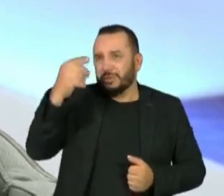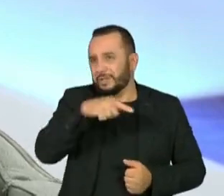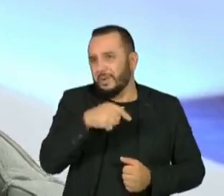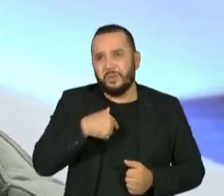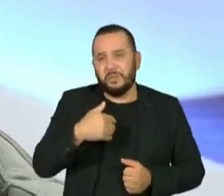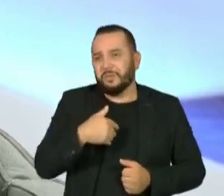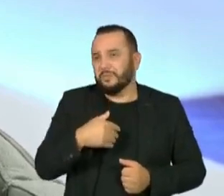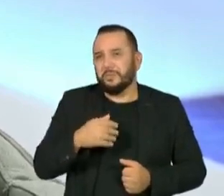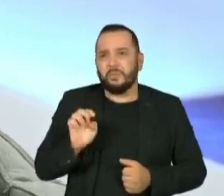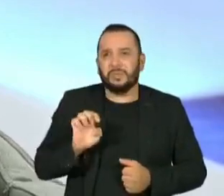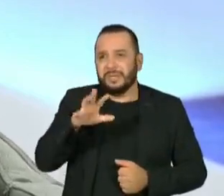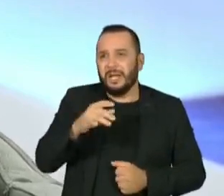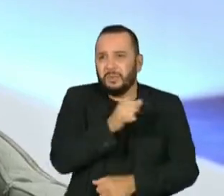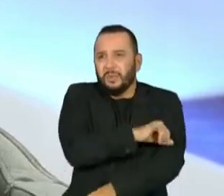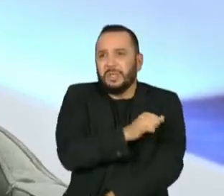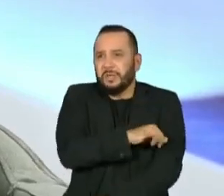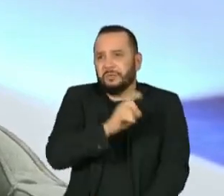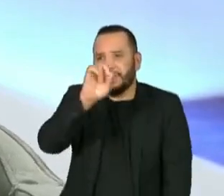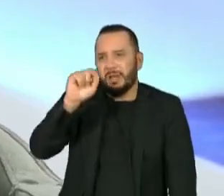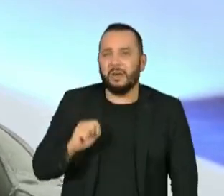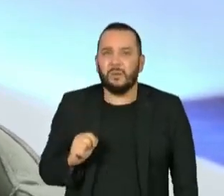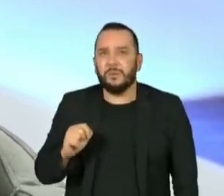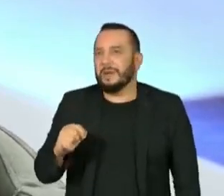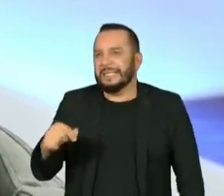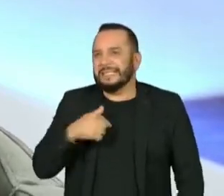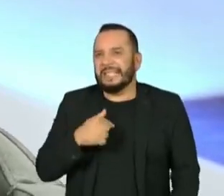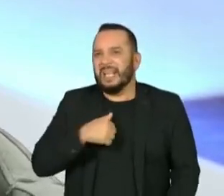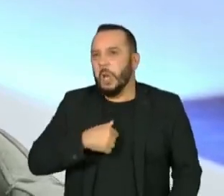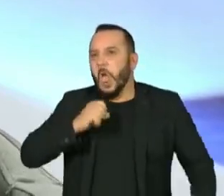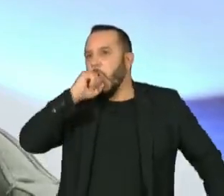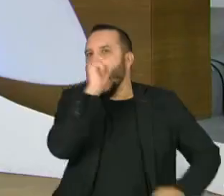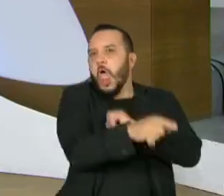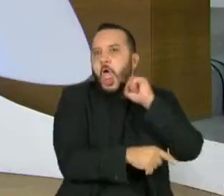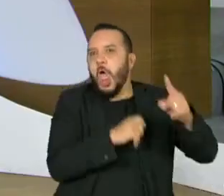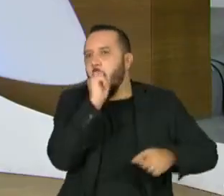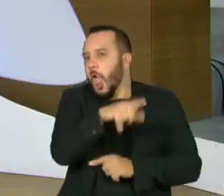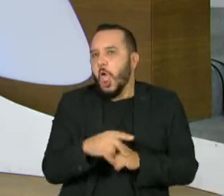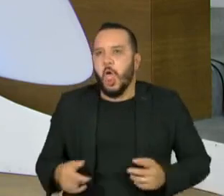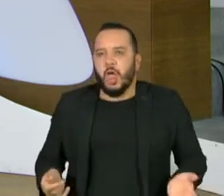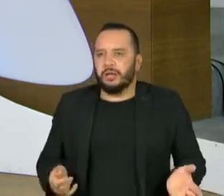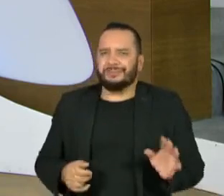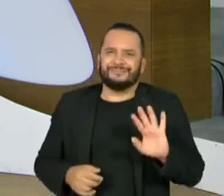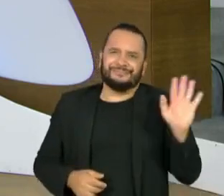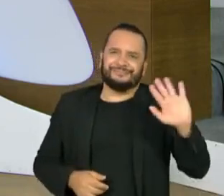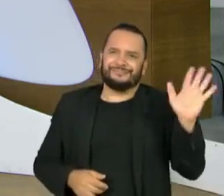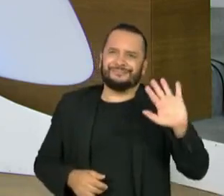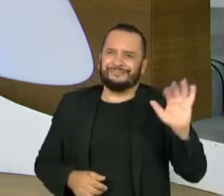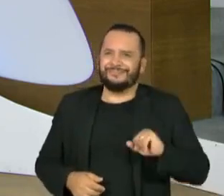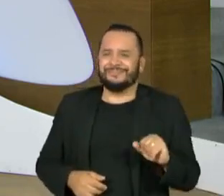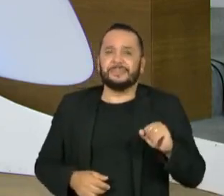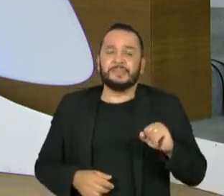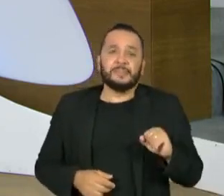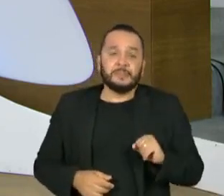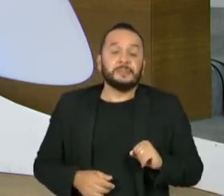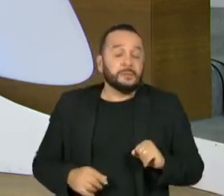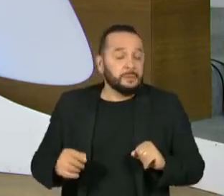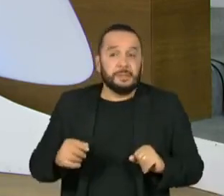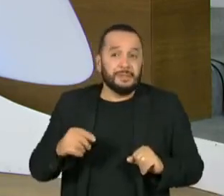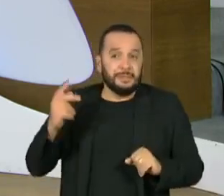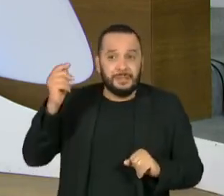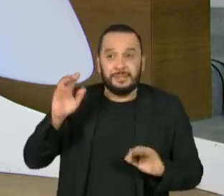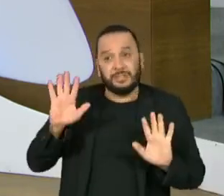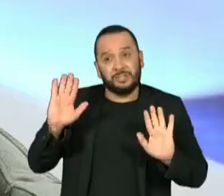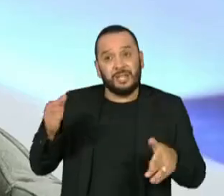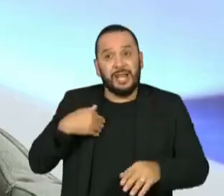solução para o Mas não me peça para ser mais indelicado do que isso. Eu não vejo um Estado com os desafios do Rio de